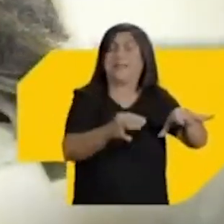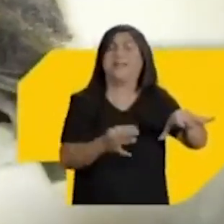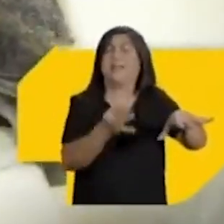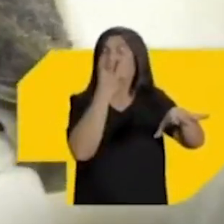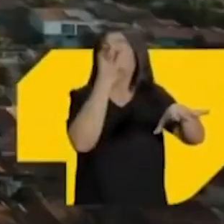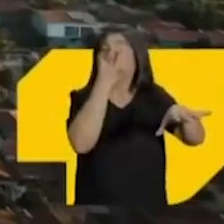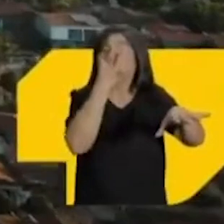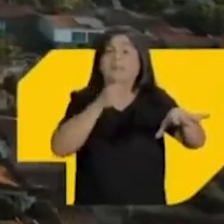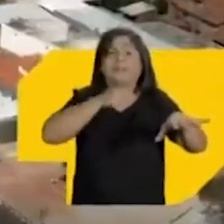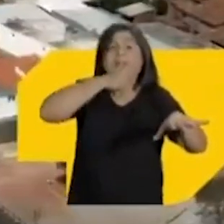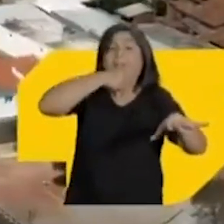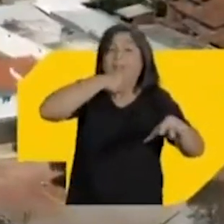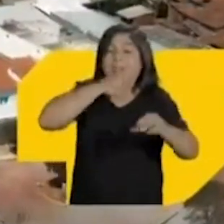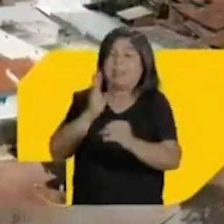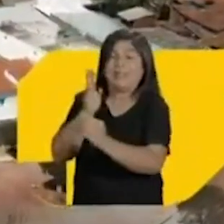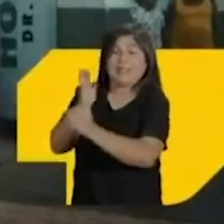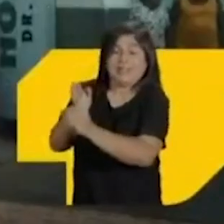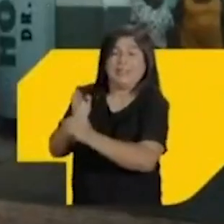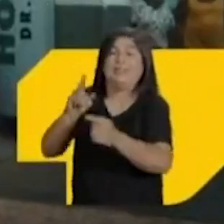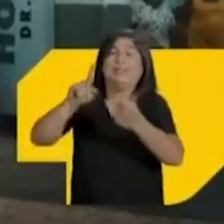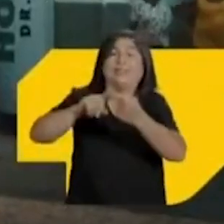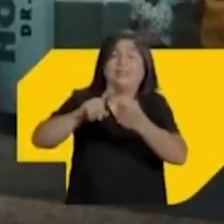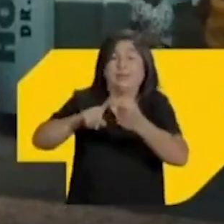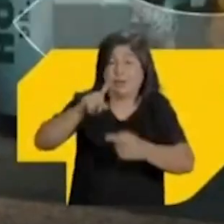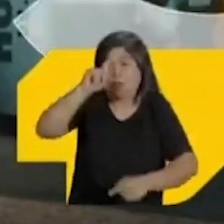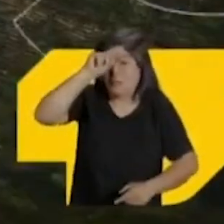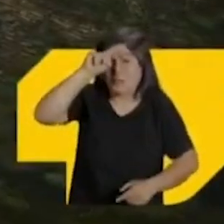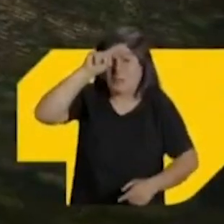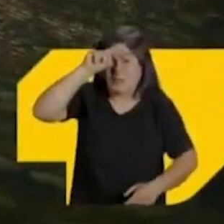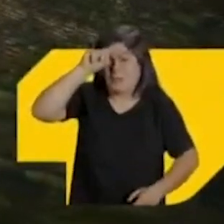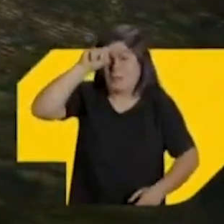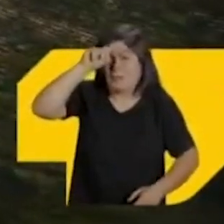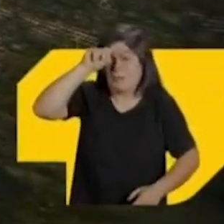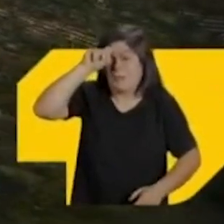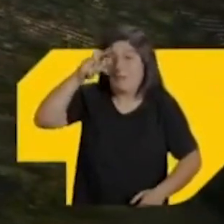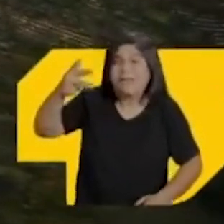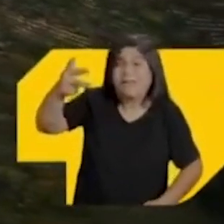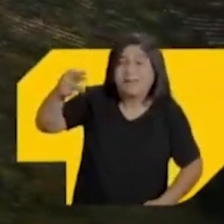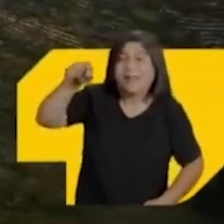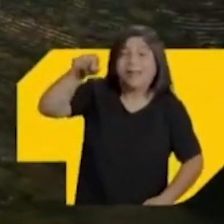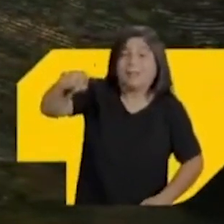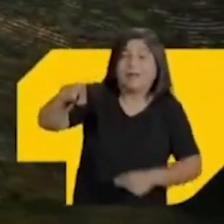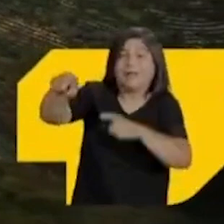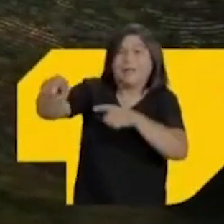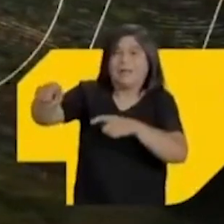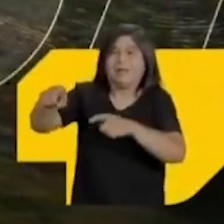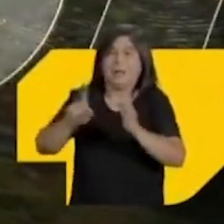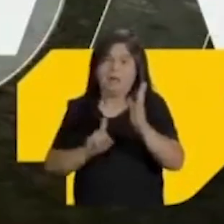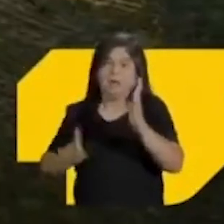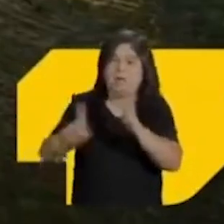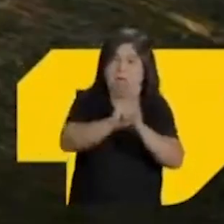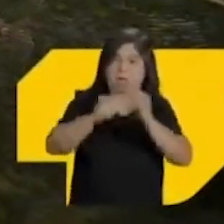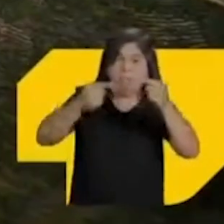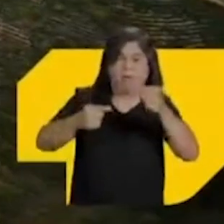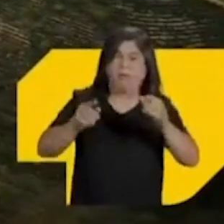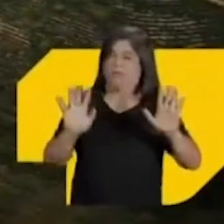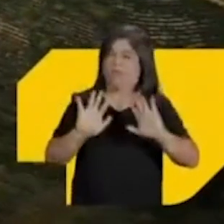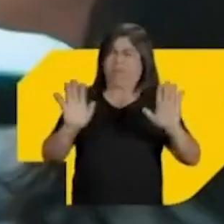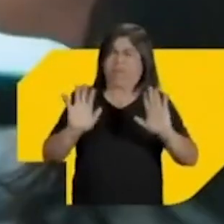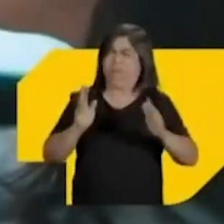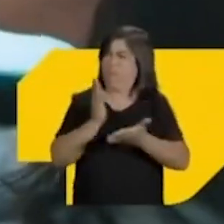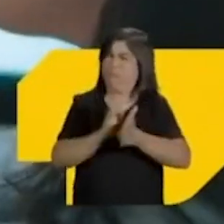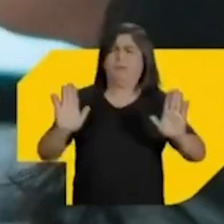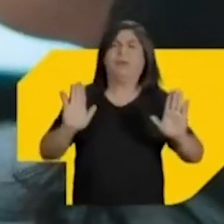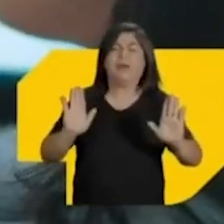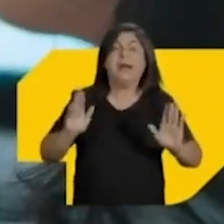Hospital Regional de Cajazeiras, de Souza e de Catolé do Rocha. Vai construir o Hospital de Trauma do Sertão e acabar com o arrumadinho